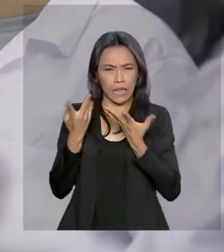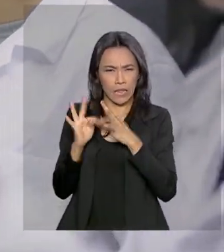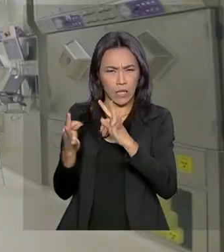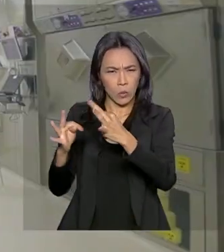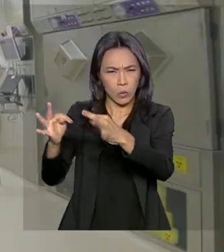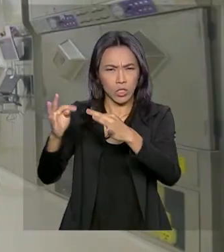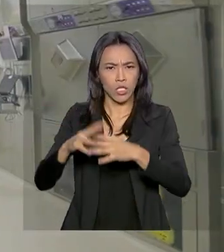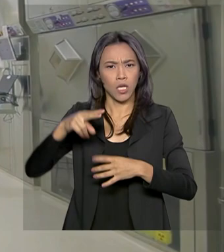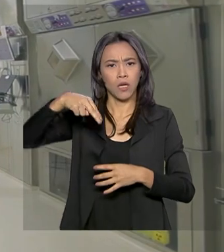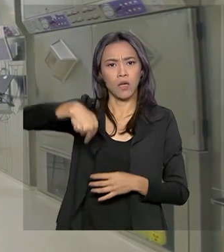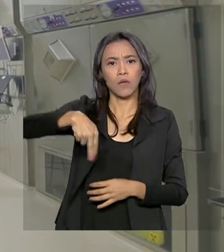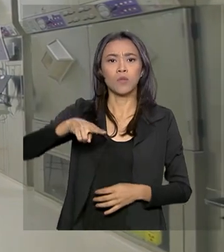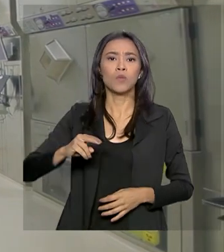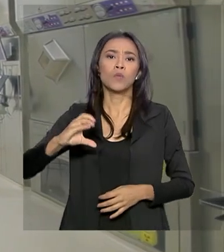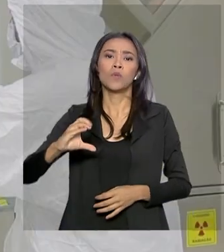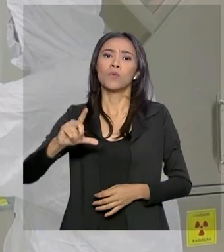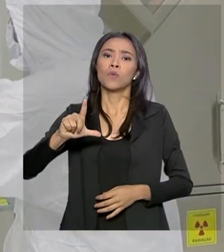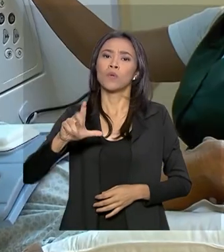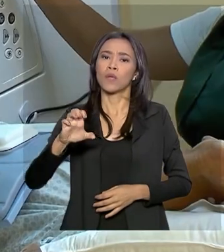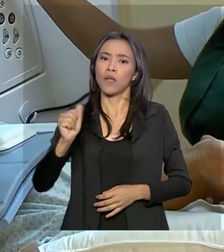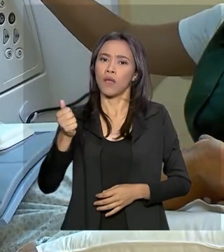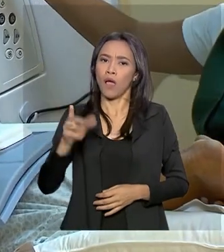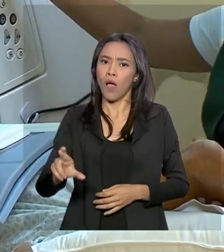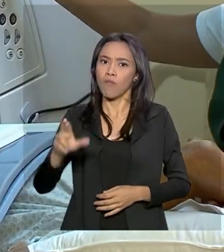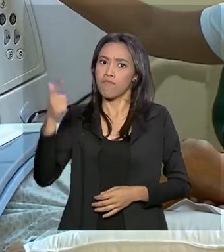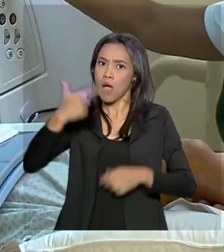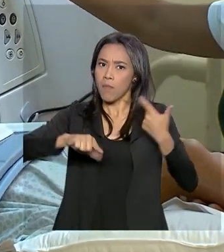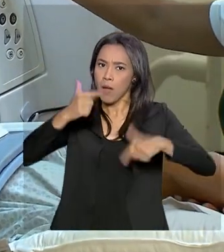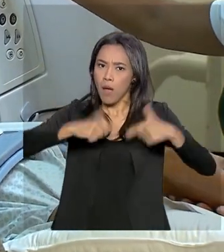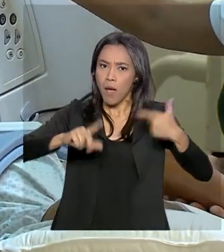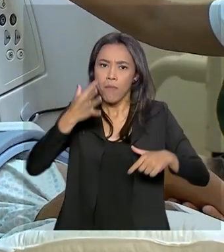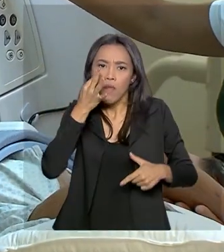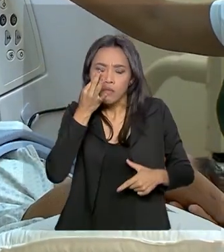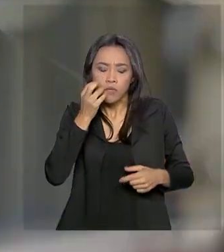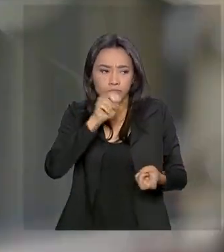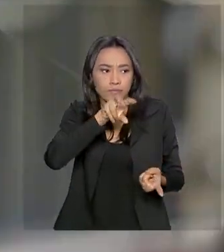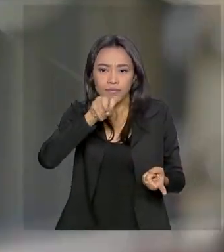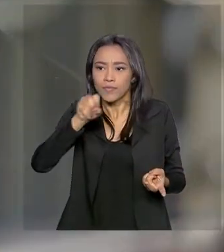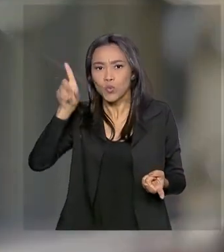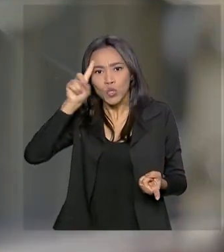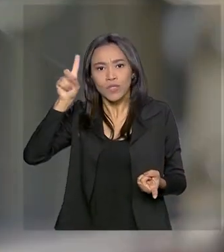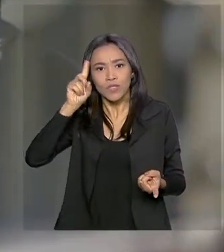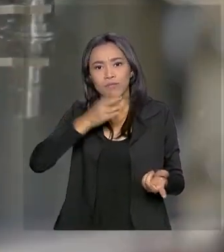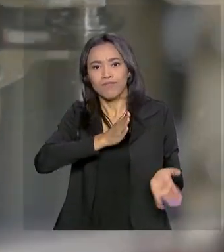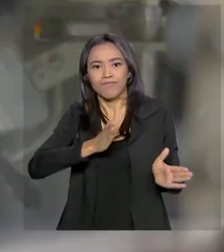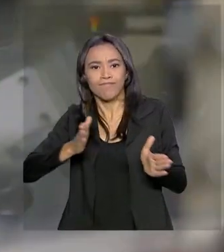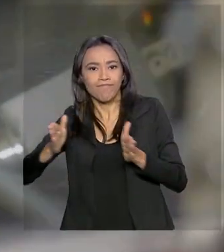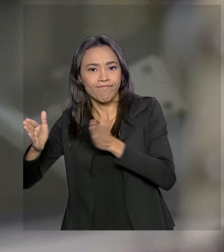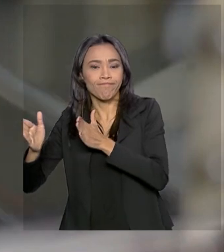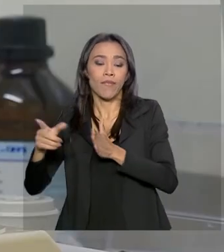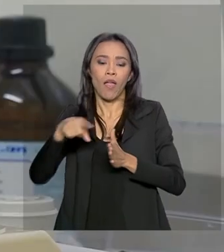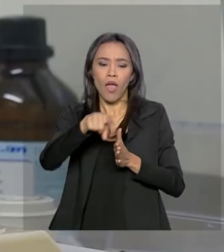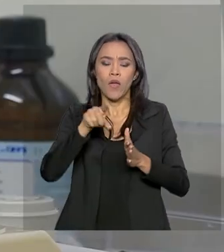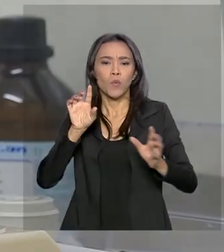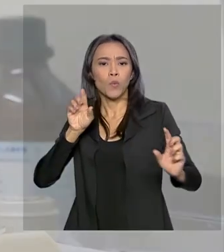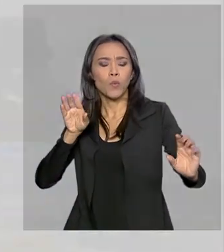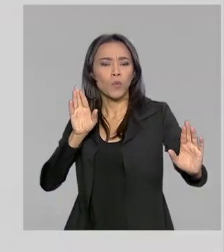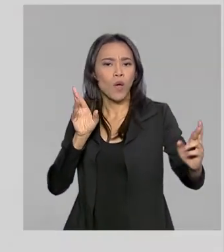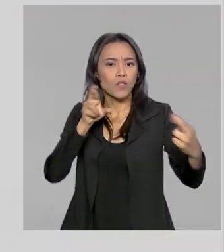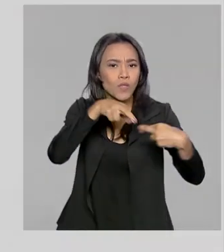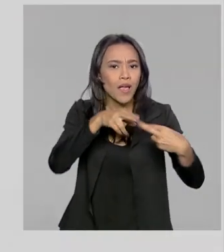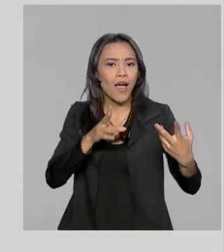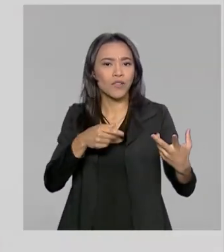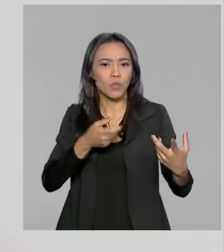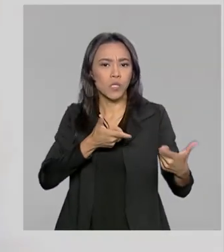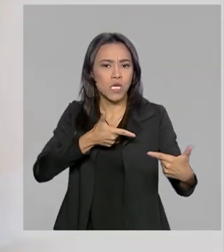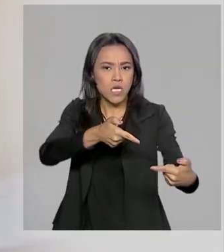nuclear está presente cada vez mais no nosso dia a dia. Muitas vezes está associada ao uso bélico